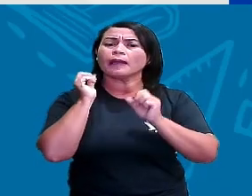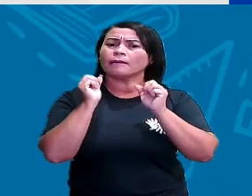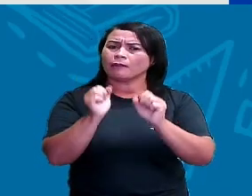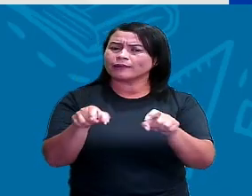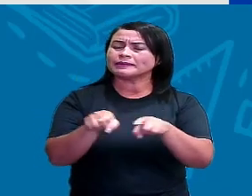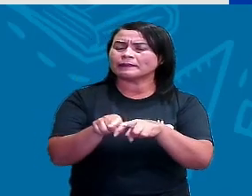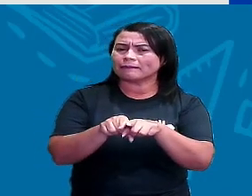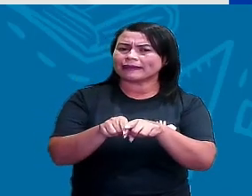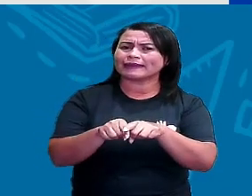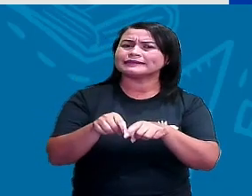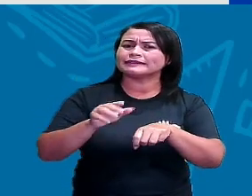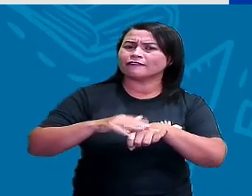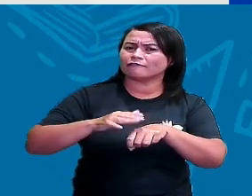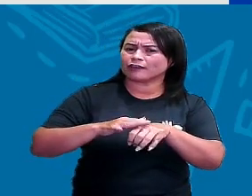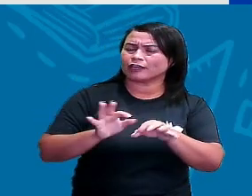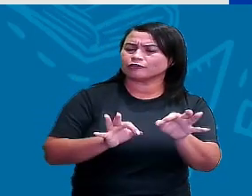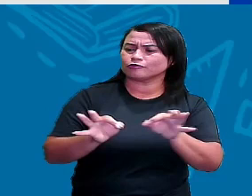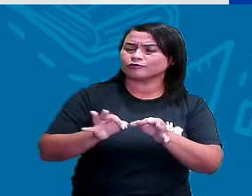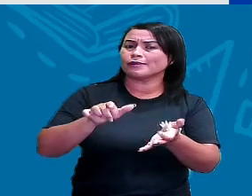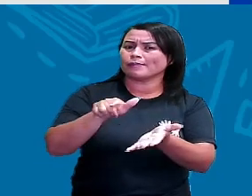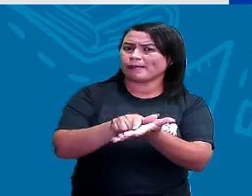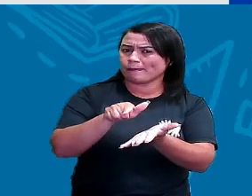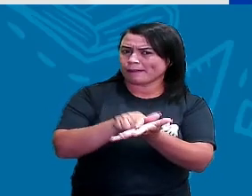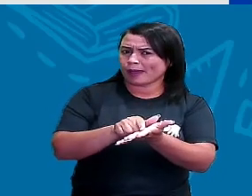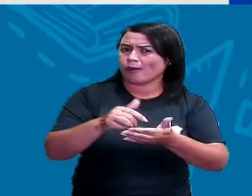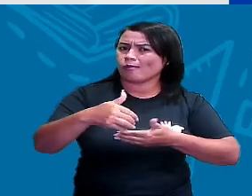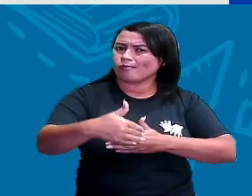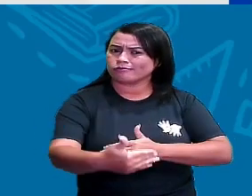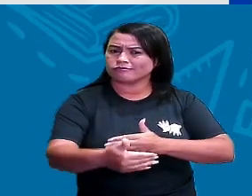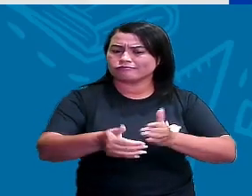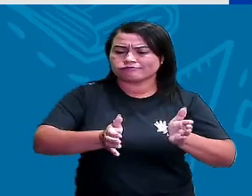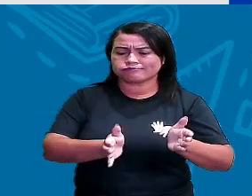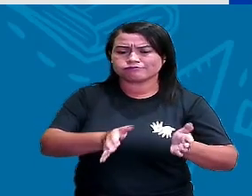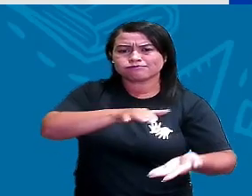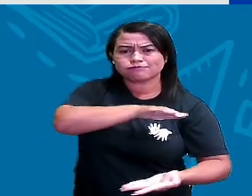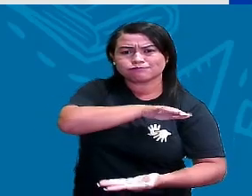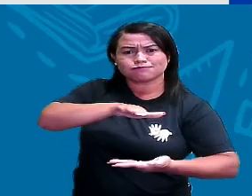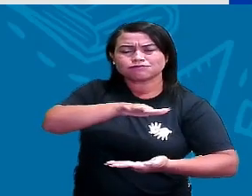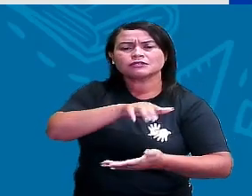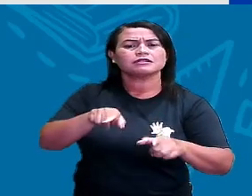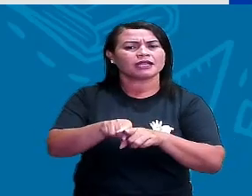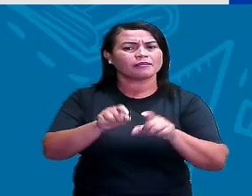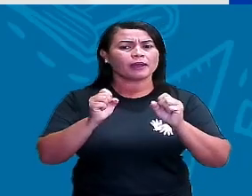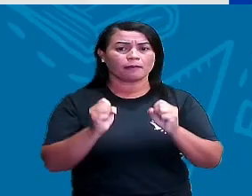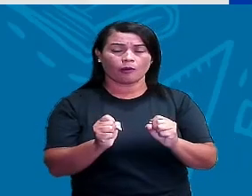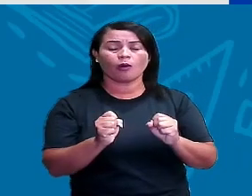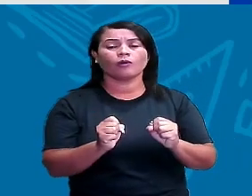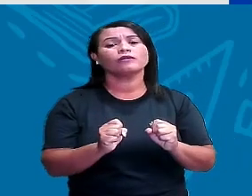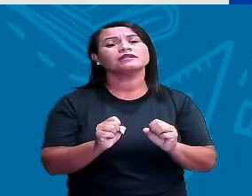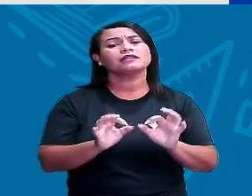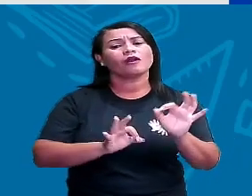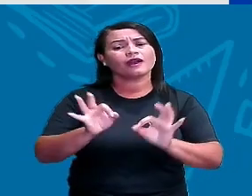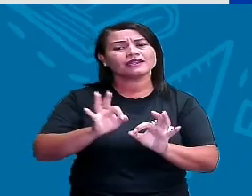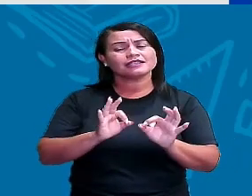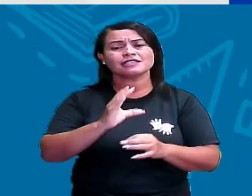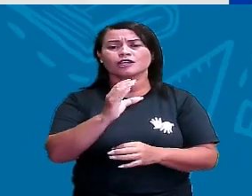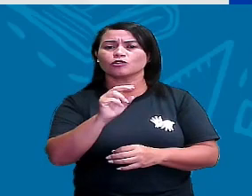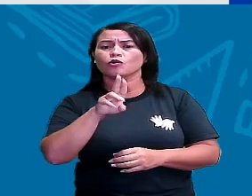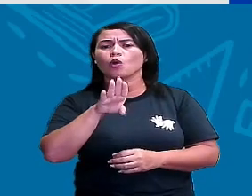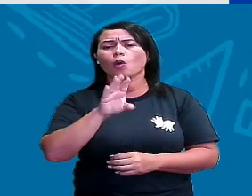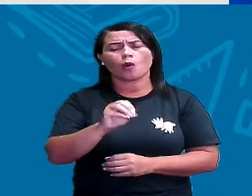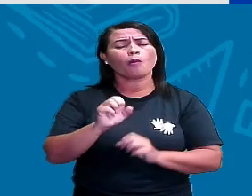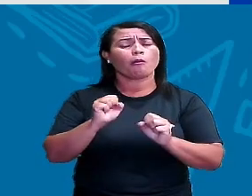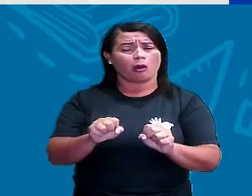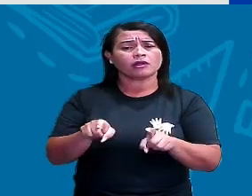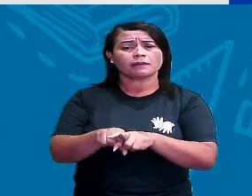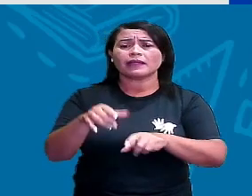feito de papel? Pode, porque a gente pode aí fazer a partir da planificação dele, a construção do cubo. E eu posso fazer de papel?